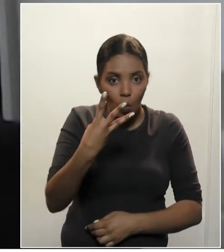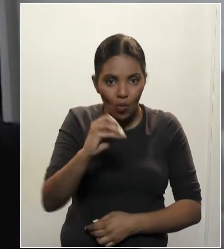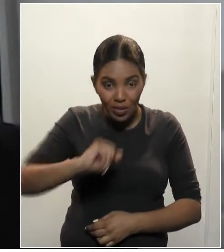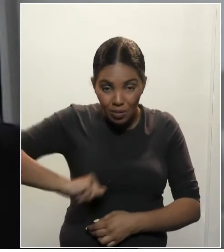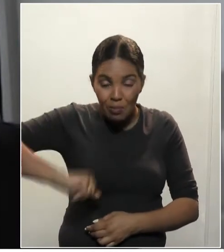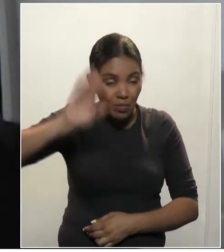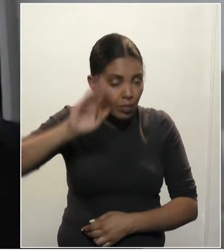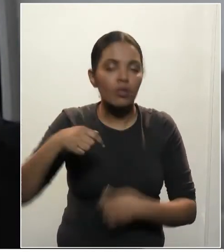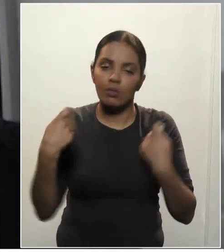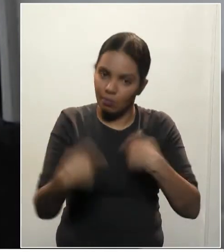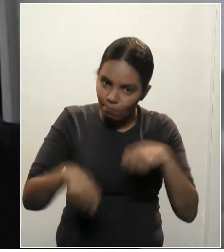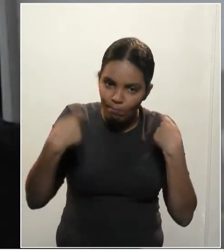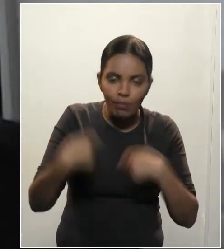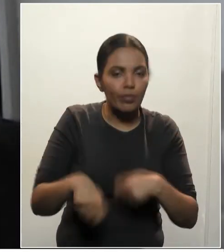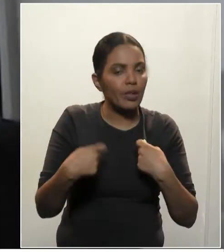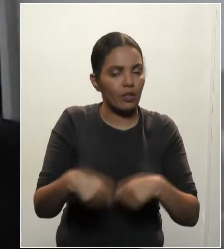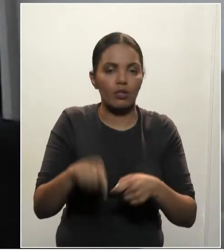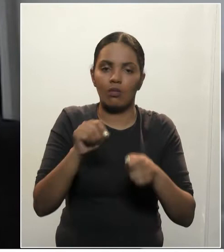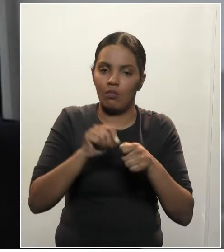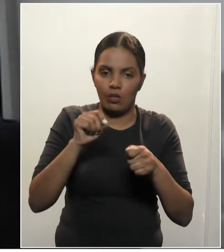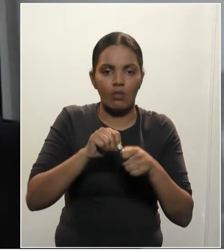situação.